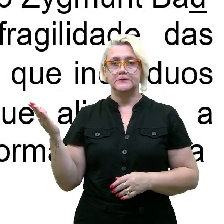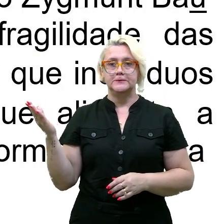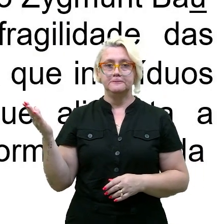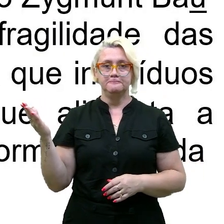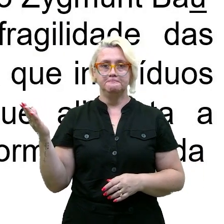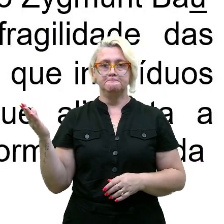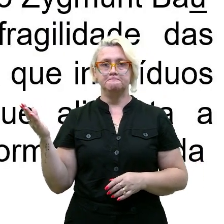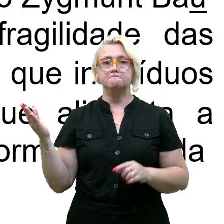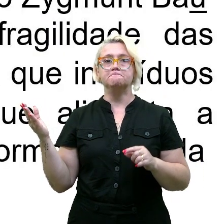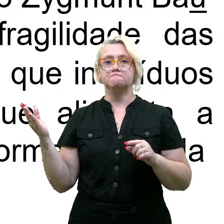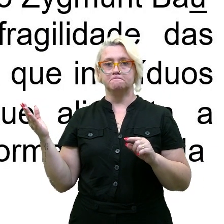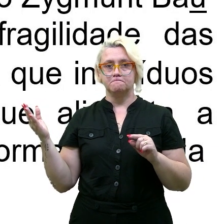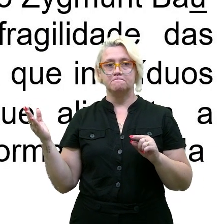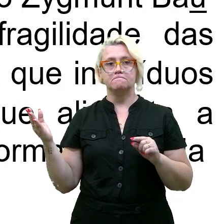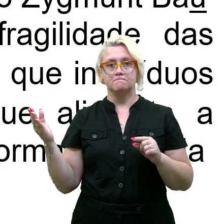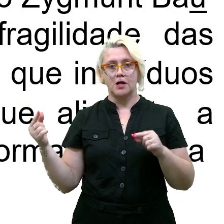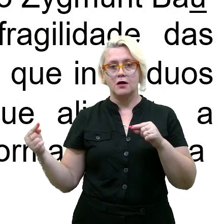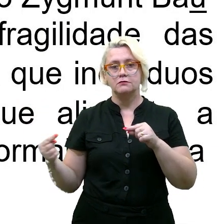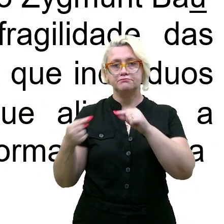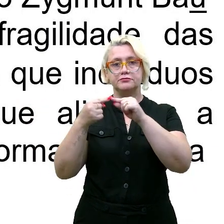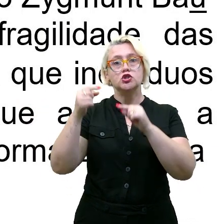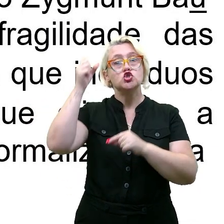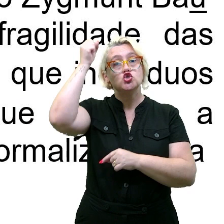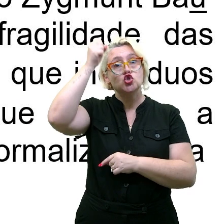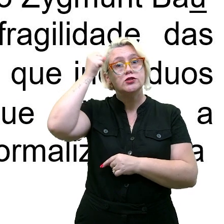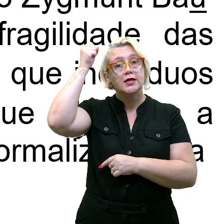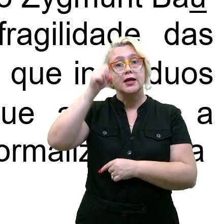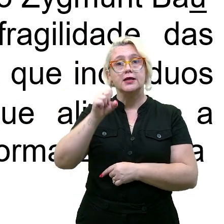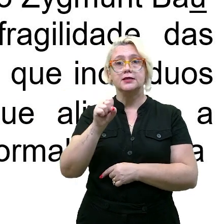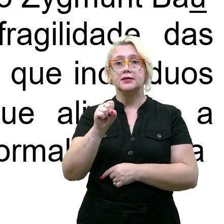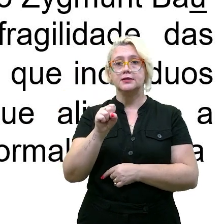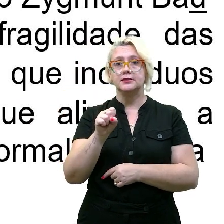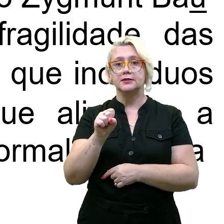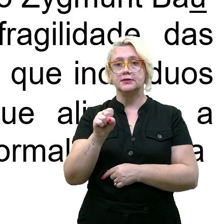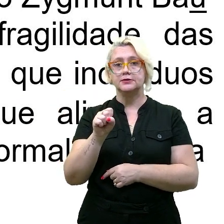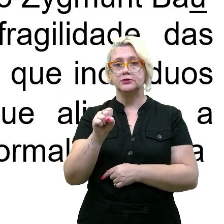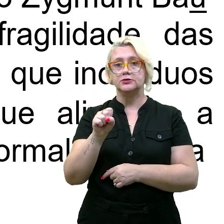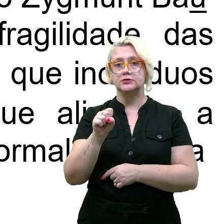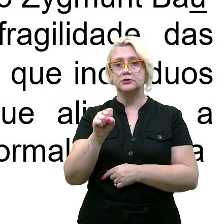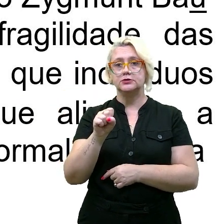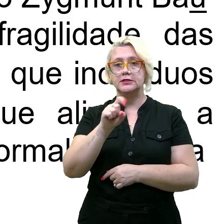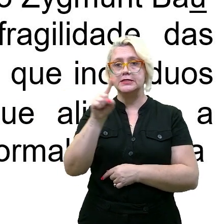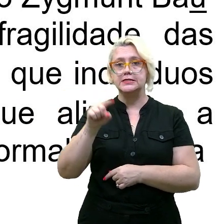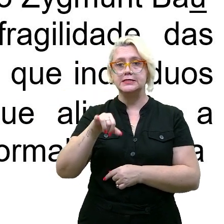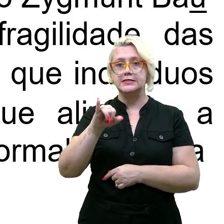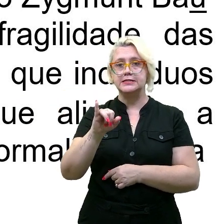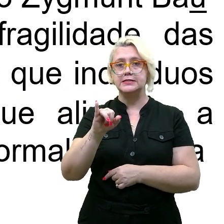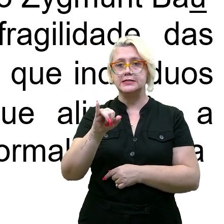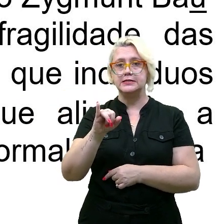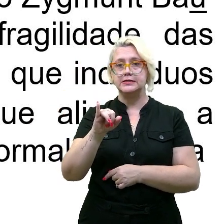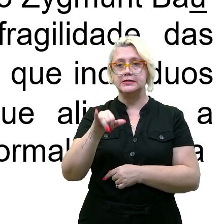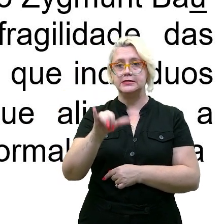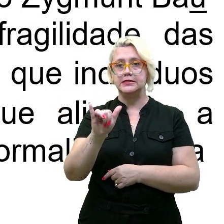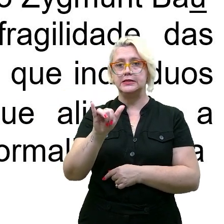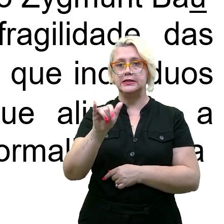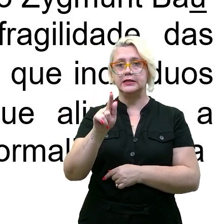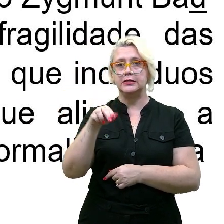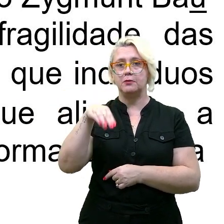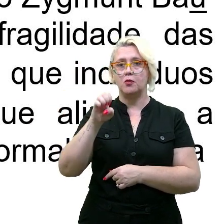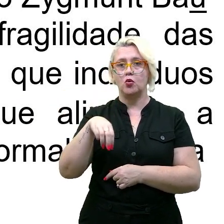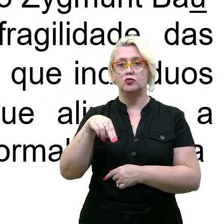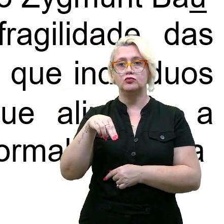conforme o sociólogo Zygmunt Bauman, em sua obra Modernidade Líquida, que um monte de gente já leu,